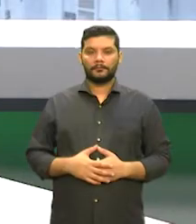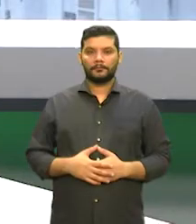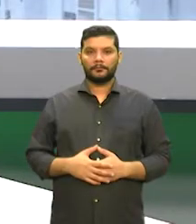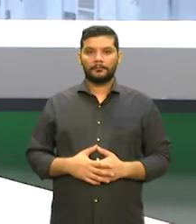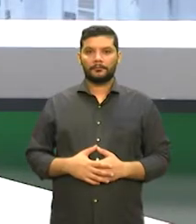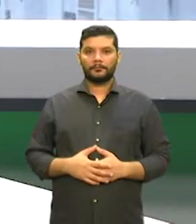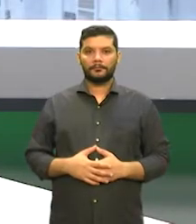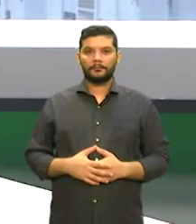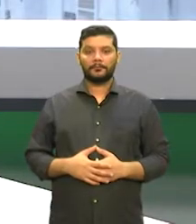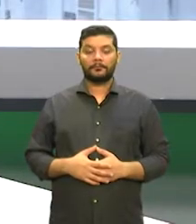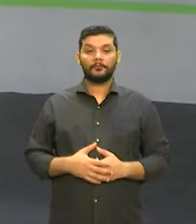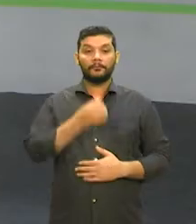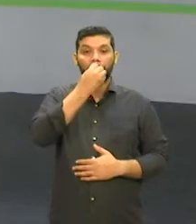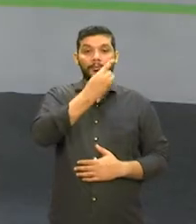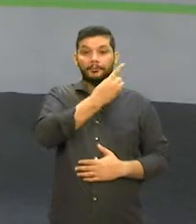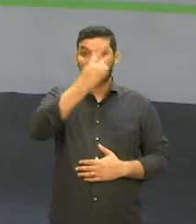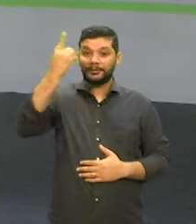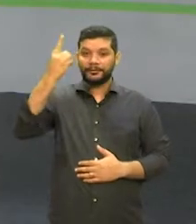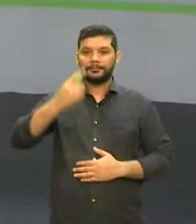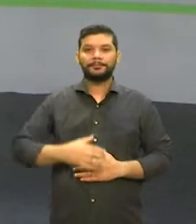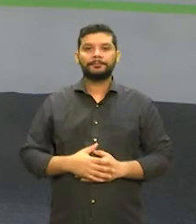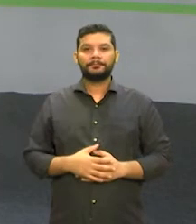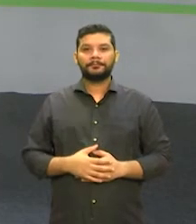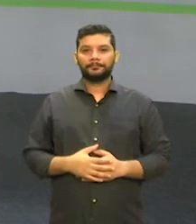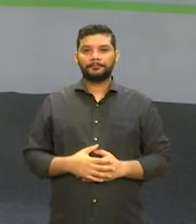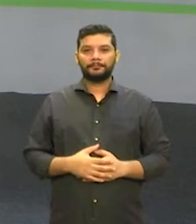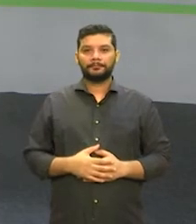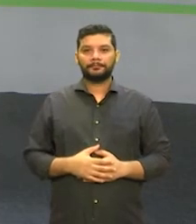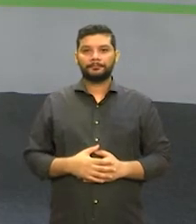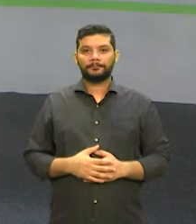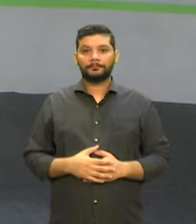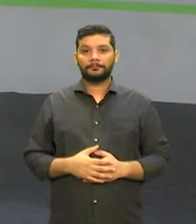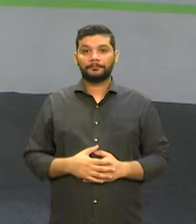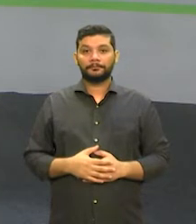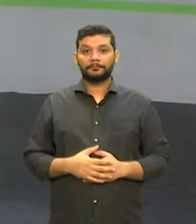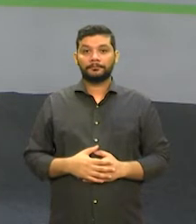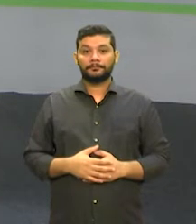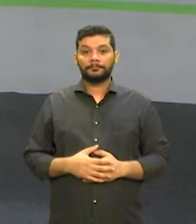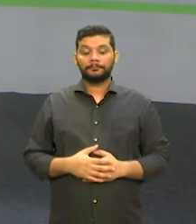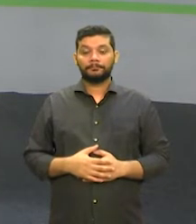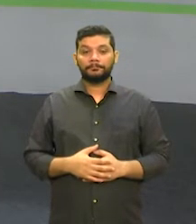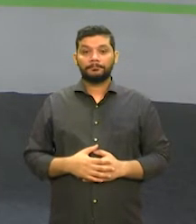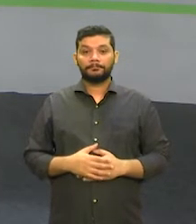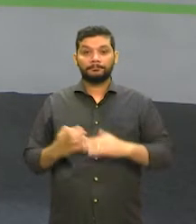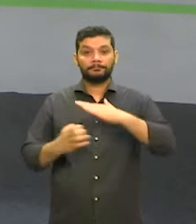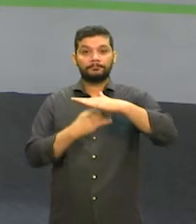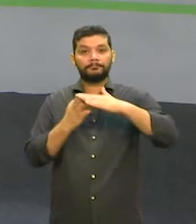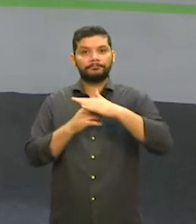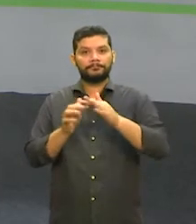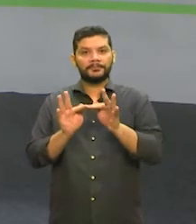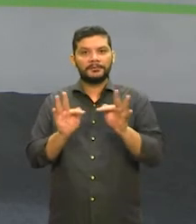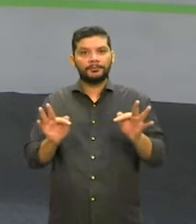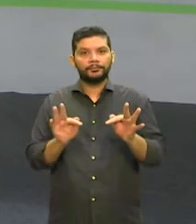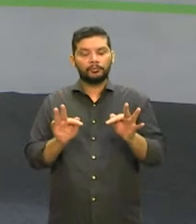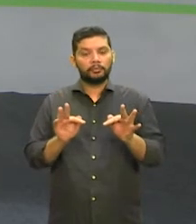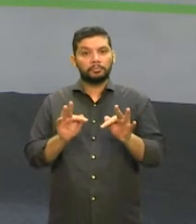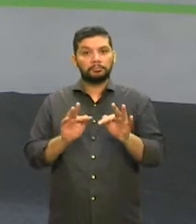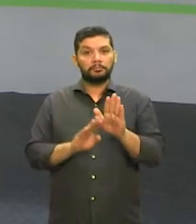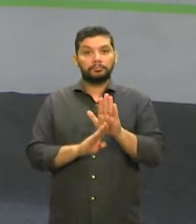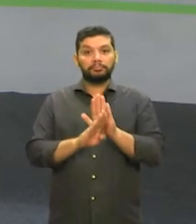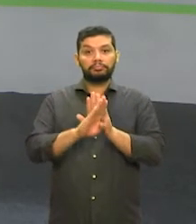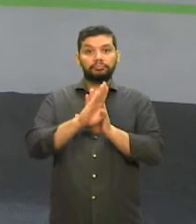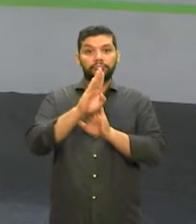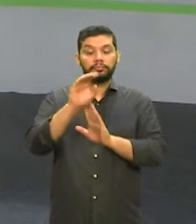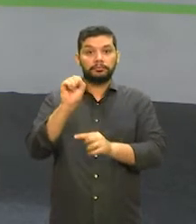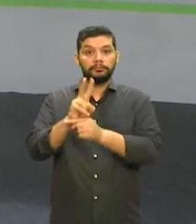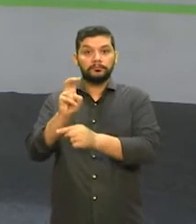Bom dia! Os pequenos negócios apresentaram um saldo positivo de empregos com